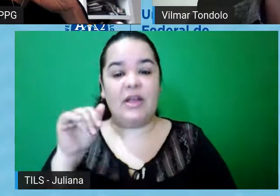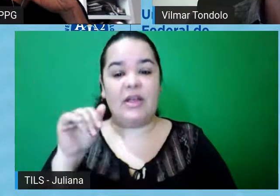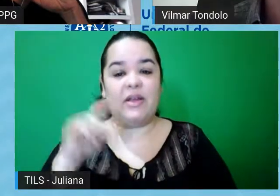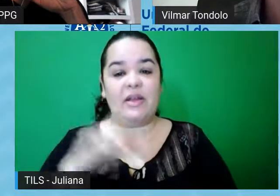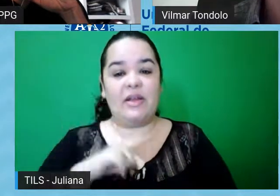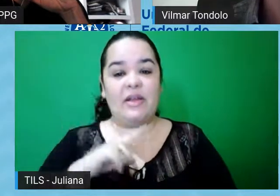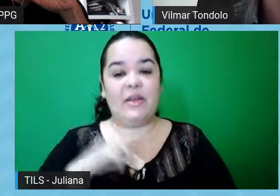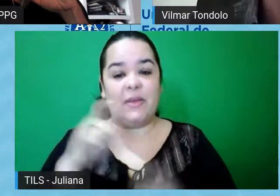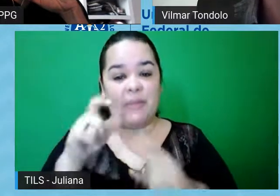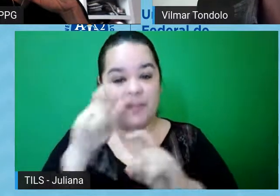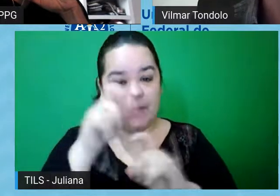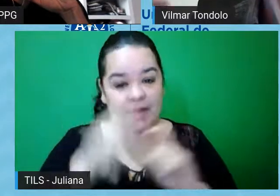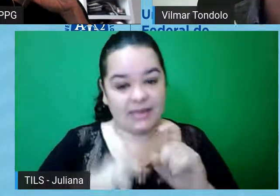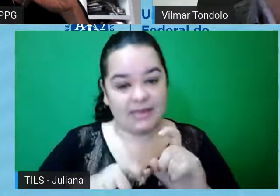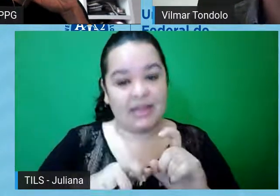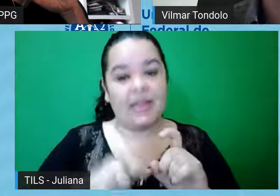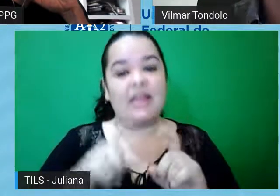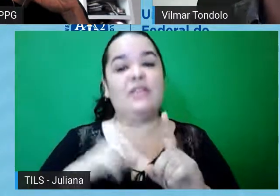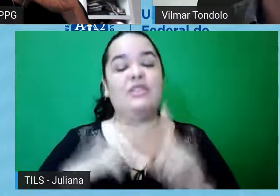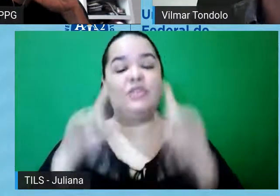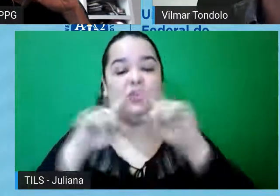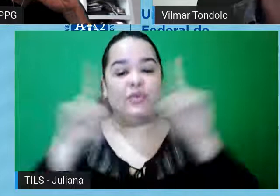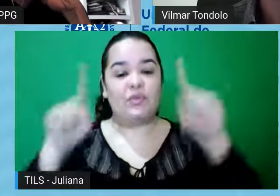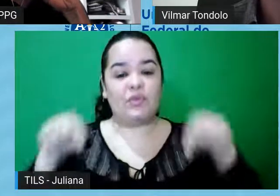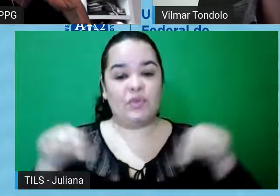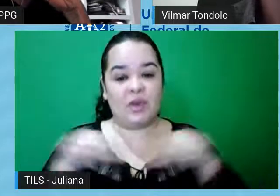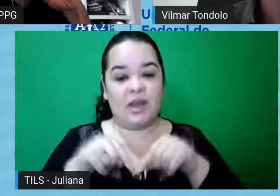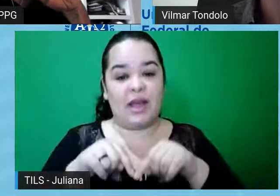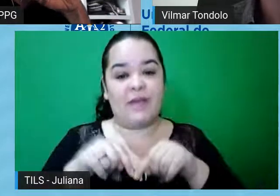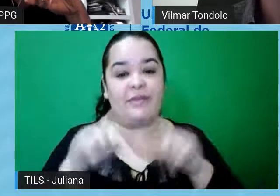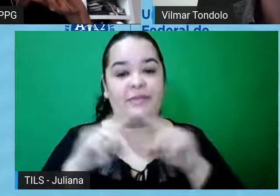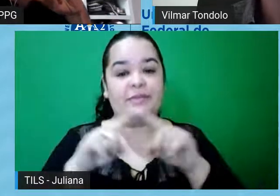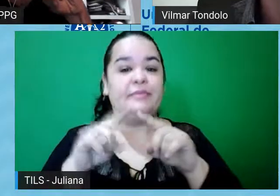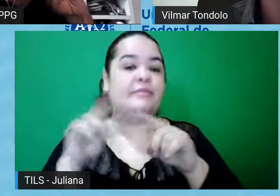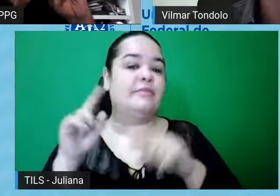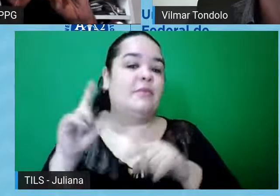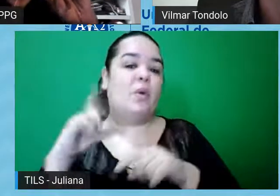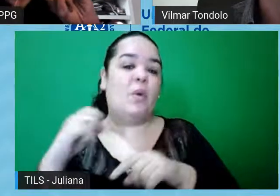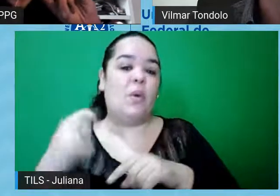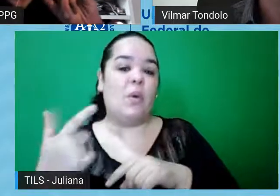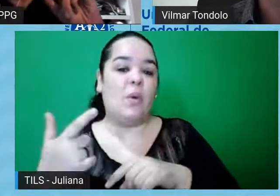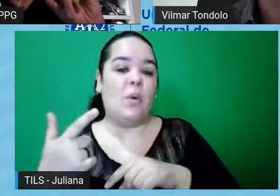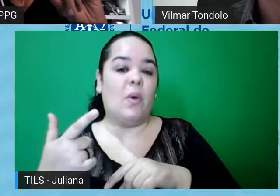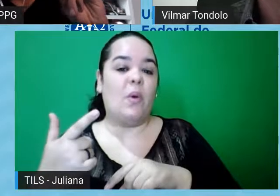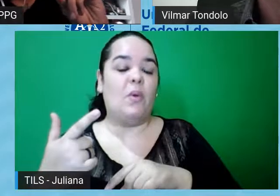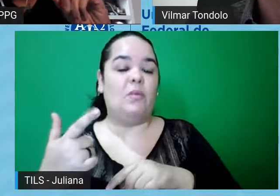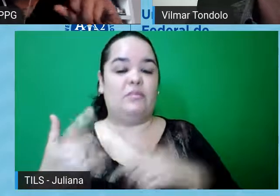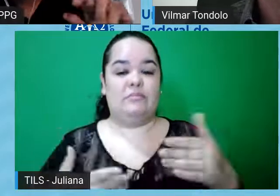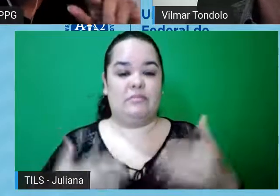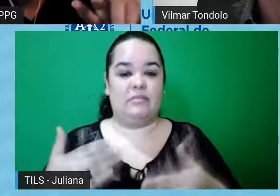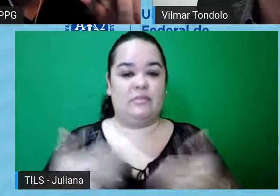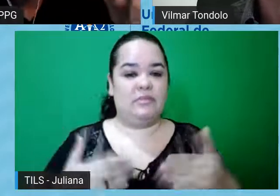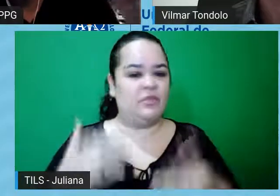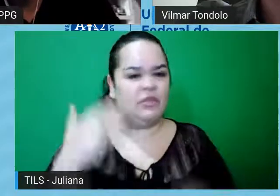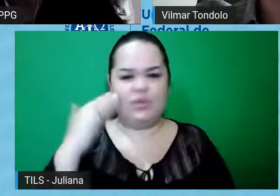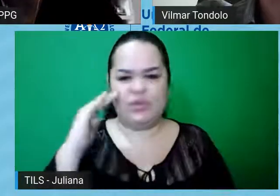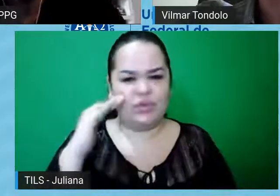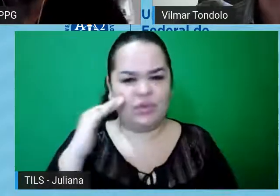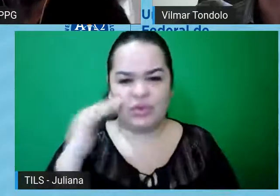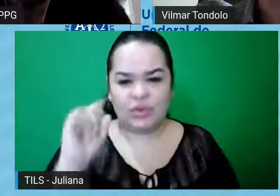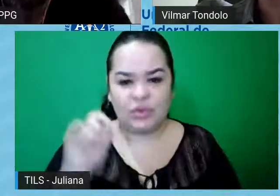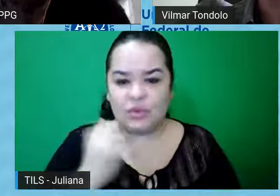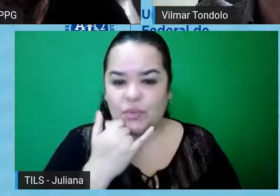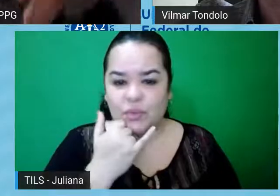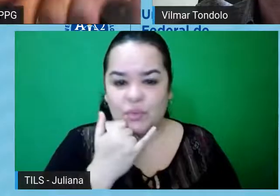pacientes, funcionários ou servidores, como é que ele deveria proceder pra abordar os indivíduos, né. Desculpa, eu não peguei aqui, Vilmar,